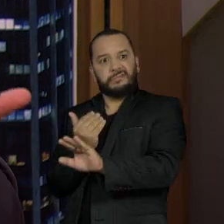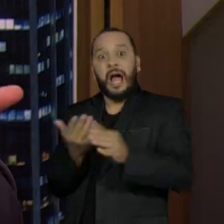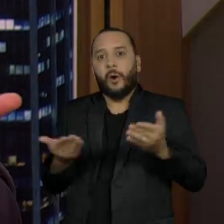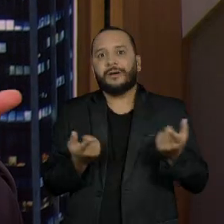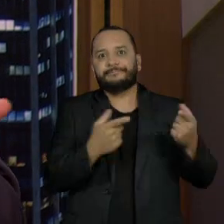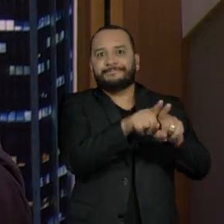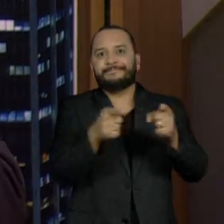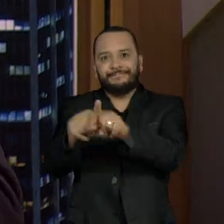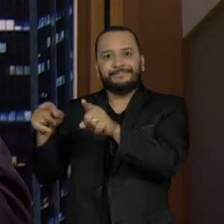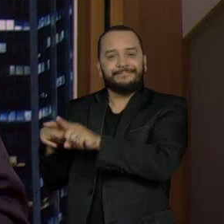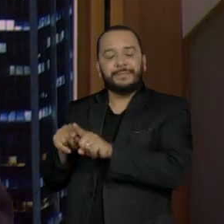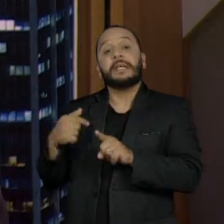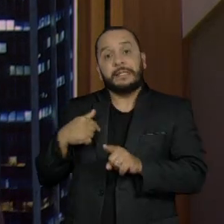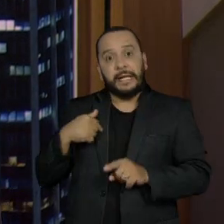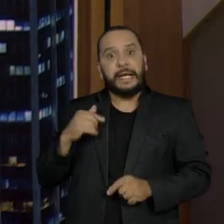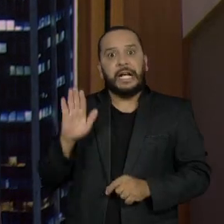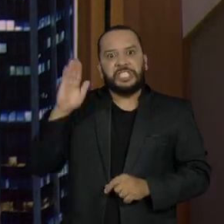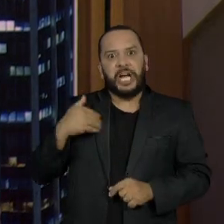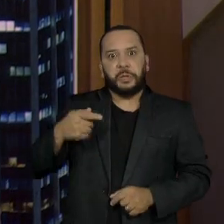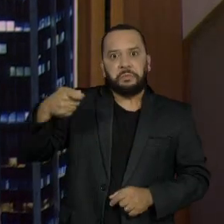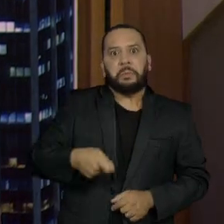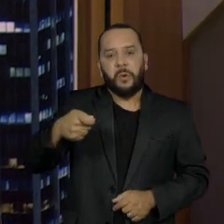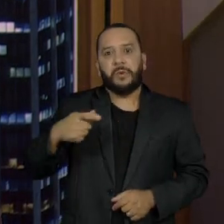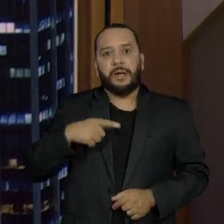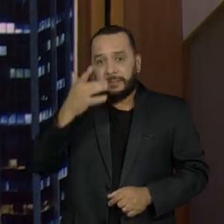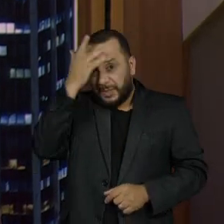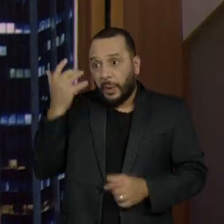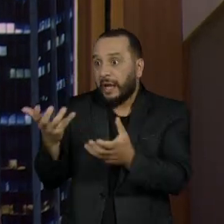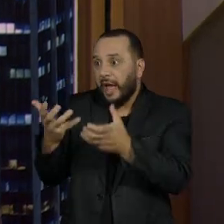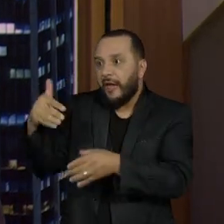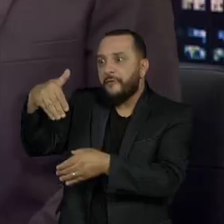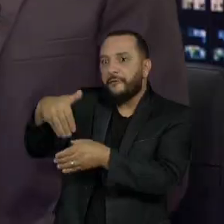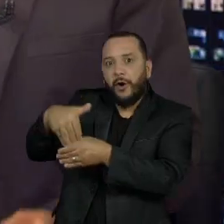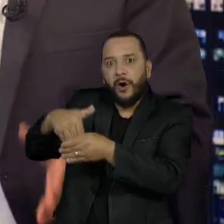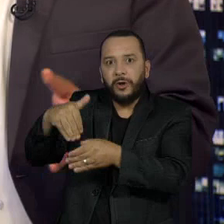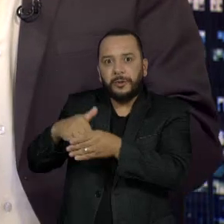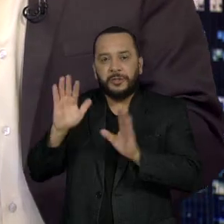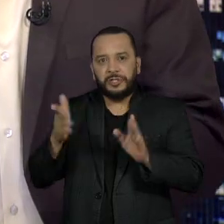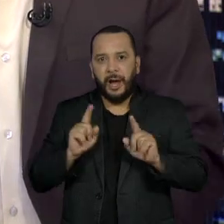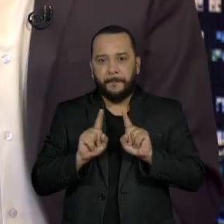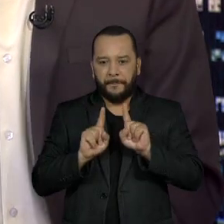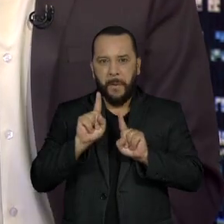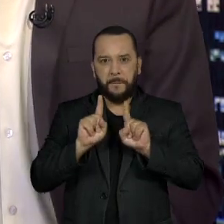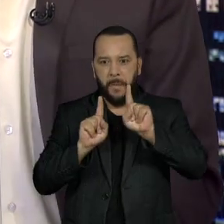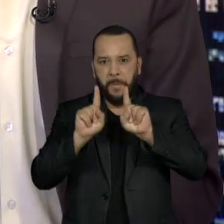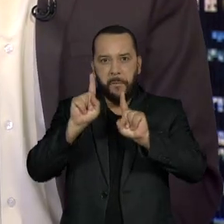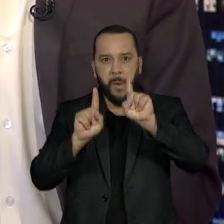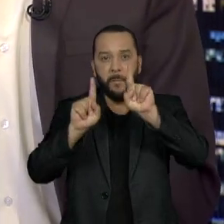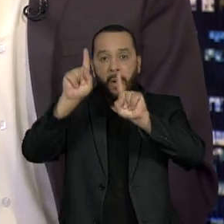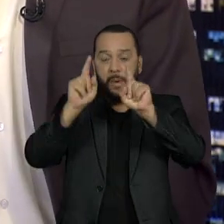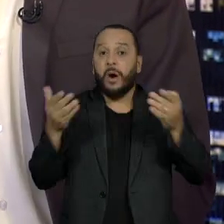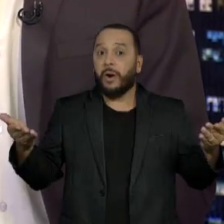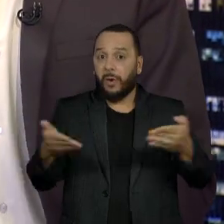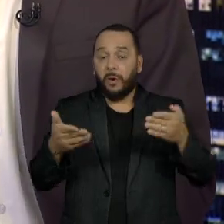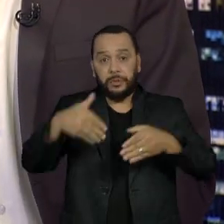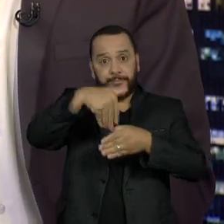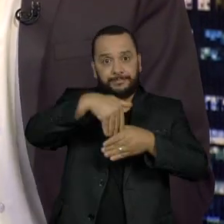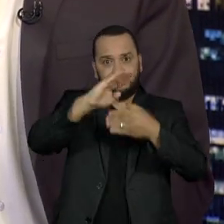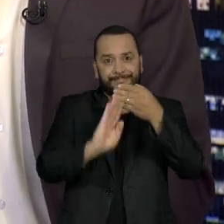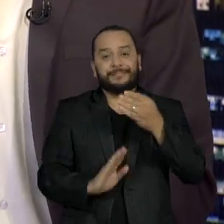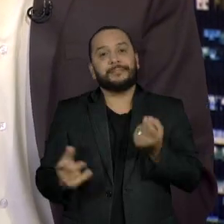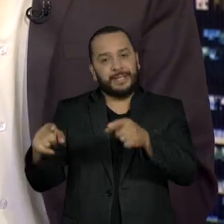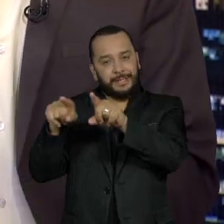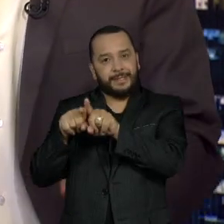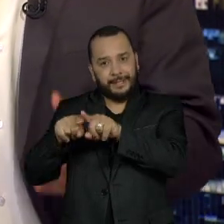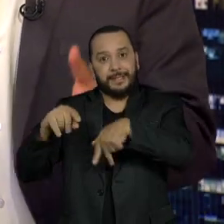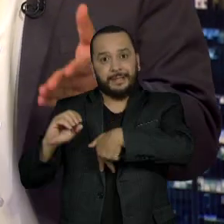sobem o tom e a disputa pelo voto é praticamente no corpo a corpo. Hoje, o De Olho no Voto, uma parceria da TV Cultura